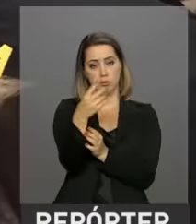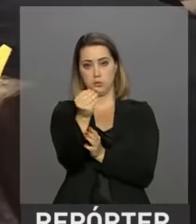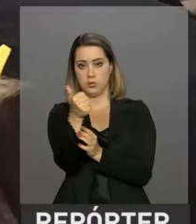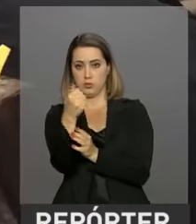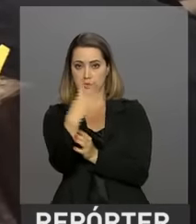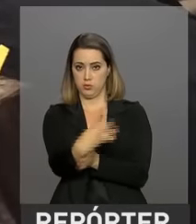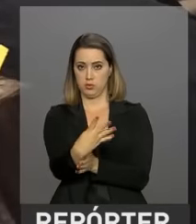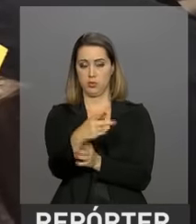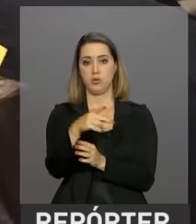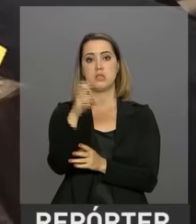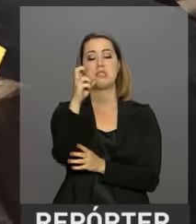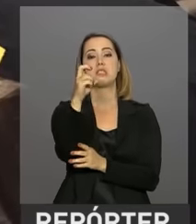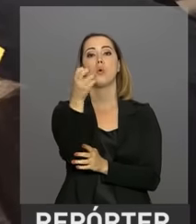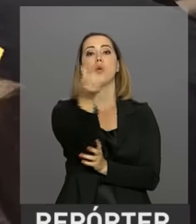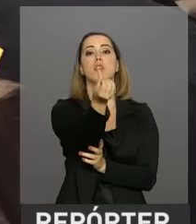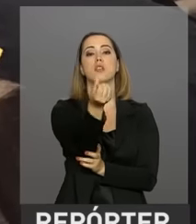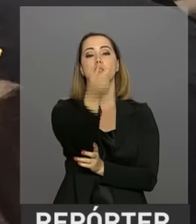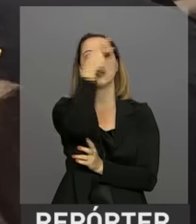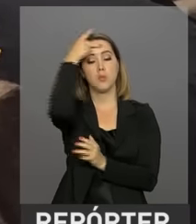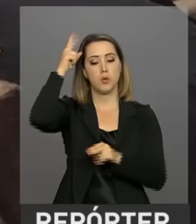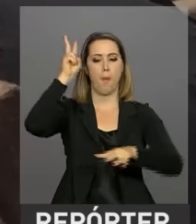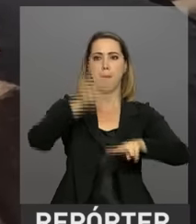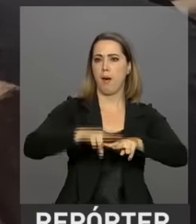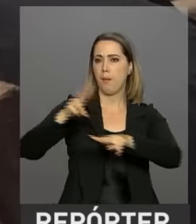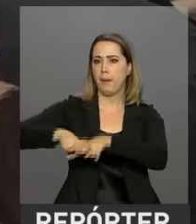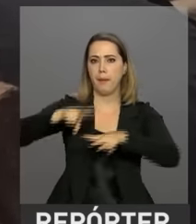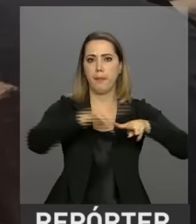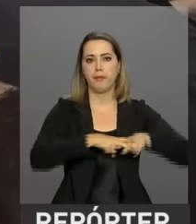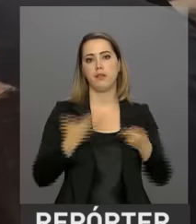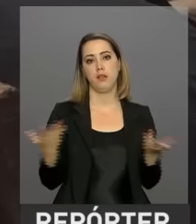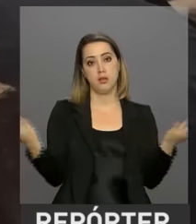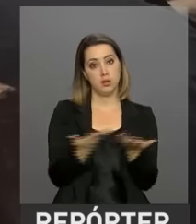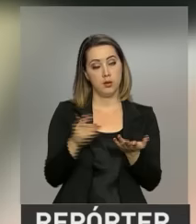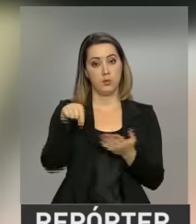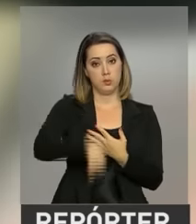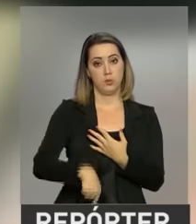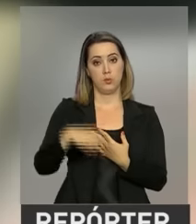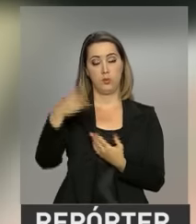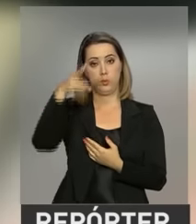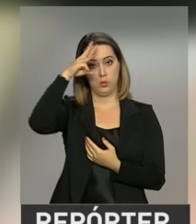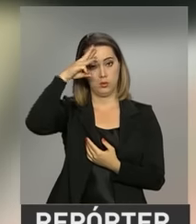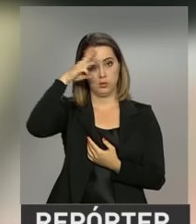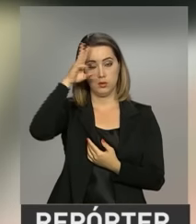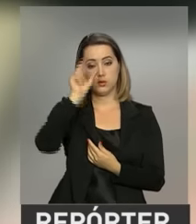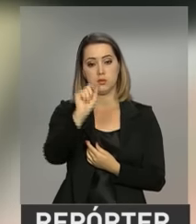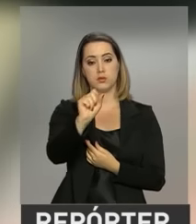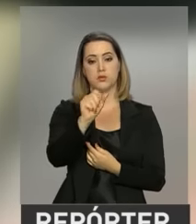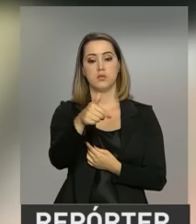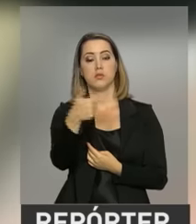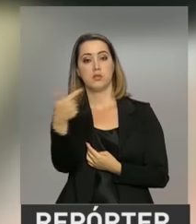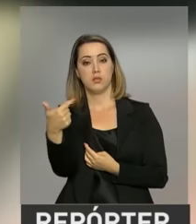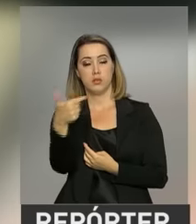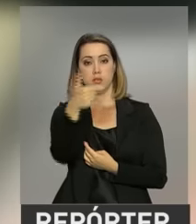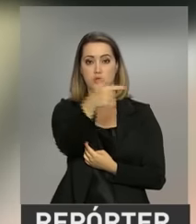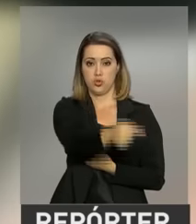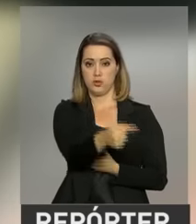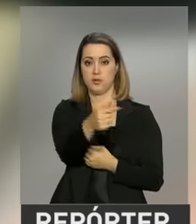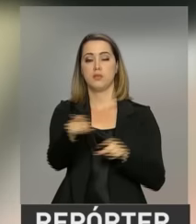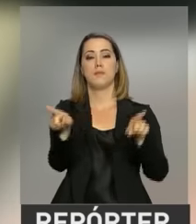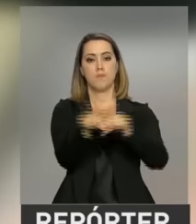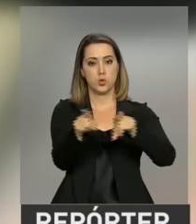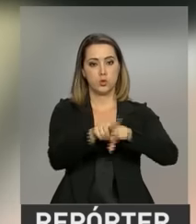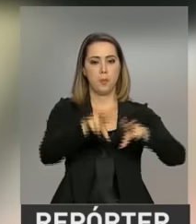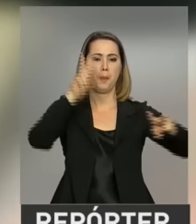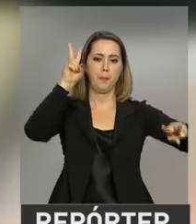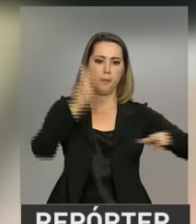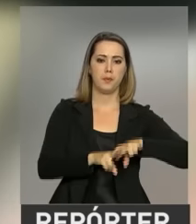56 pessoas foram presas. Nessa segunda fase, que foi deflagrada nesta terça-feira, 17 pessoas também foram